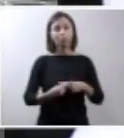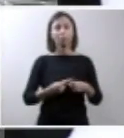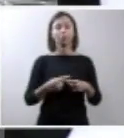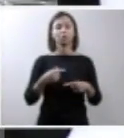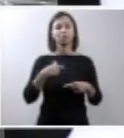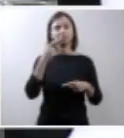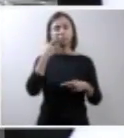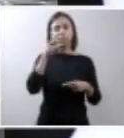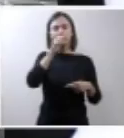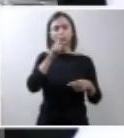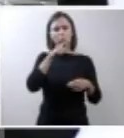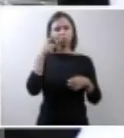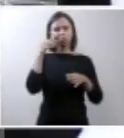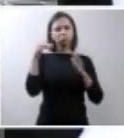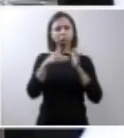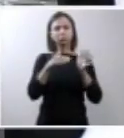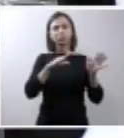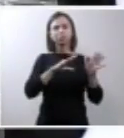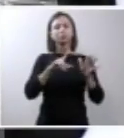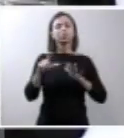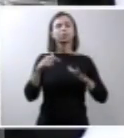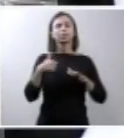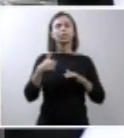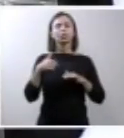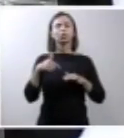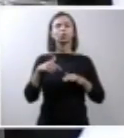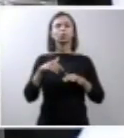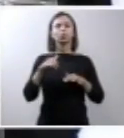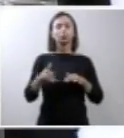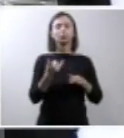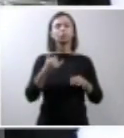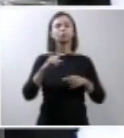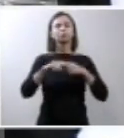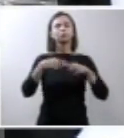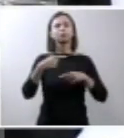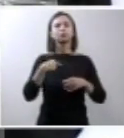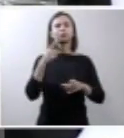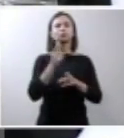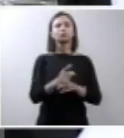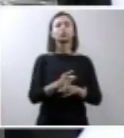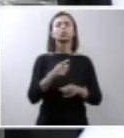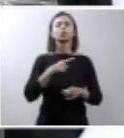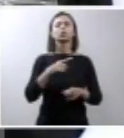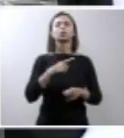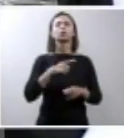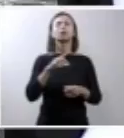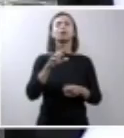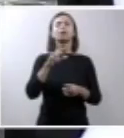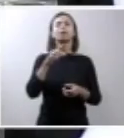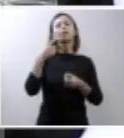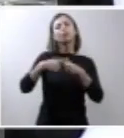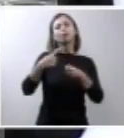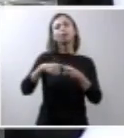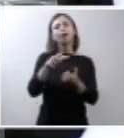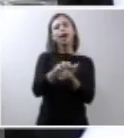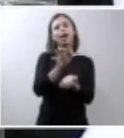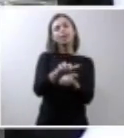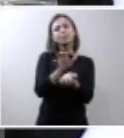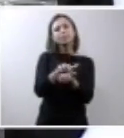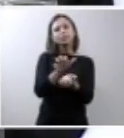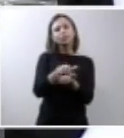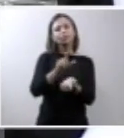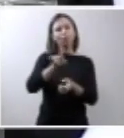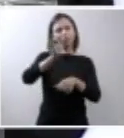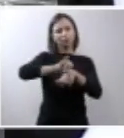ainda um final de semana, e, posteriormente, a gente encontrou, foi na Materna de Bandeira Filha, lá no Recife. Encontrou a diretora,